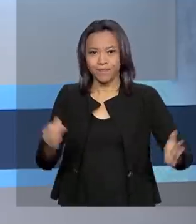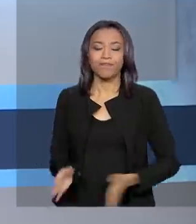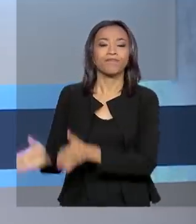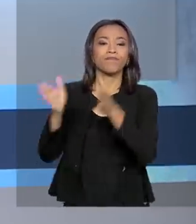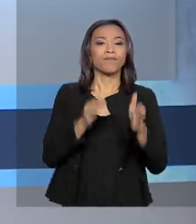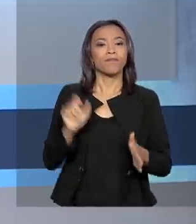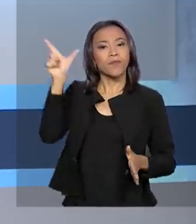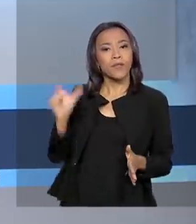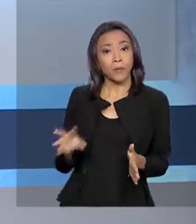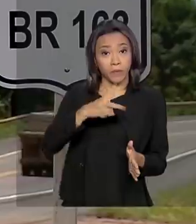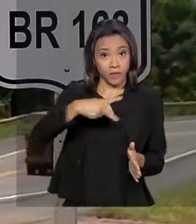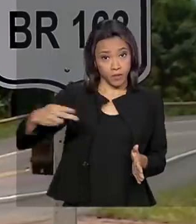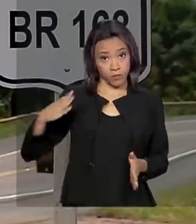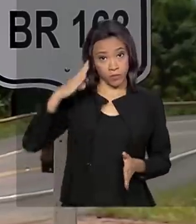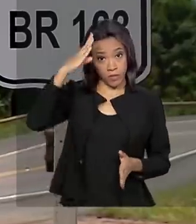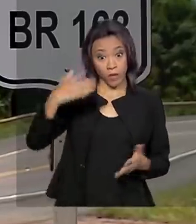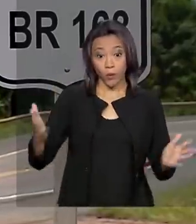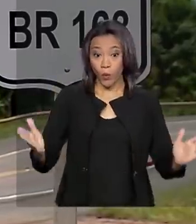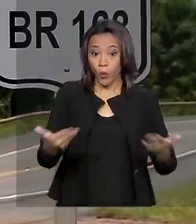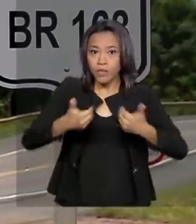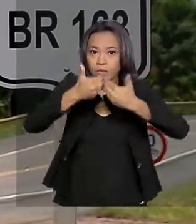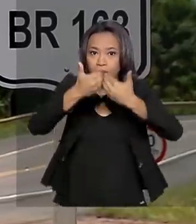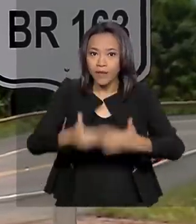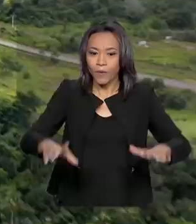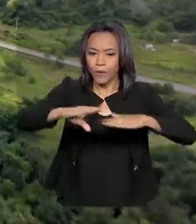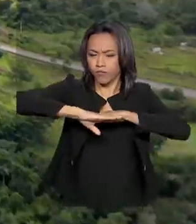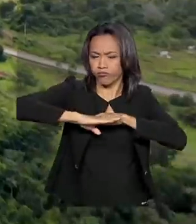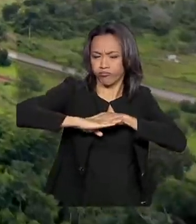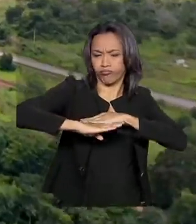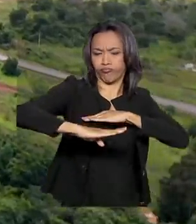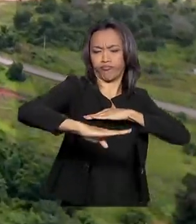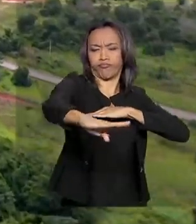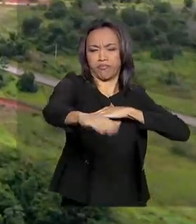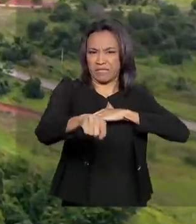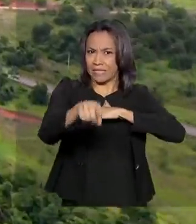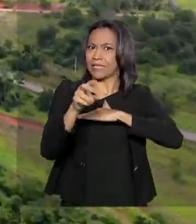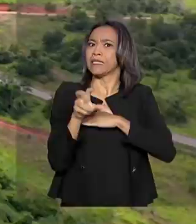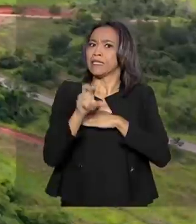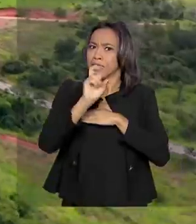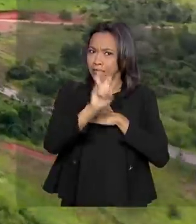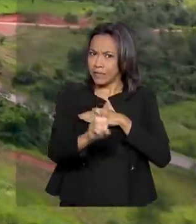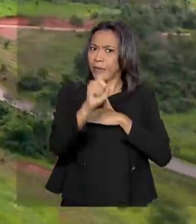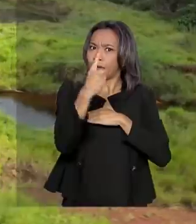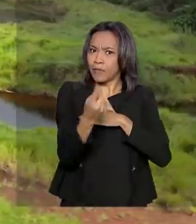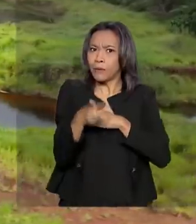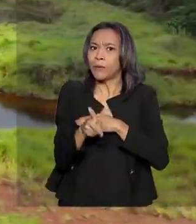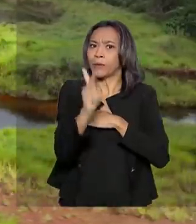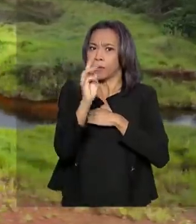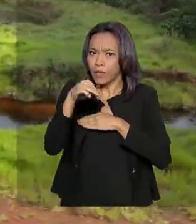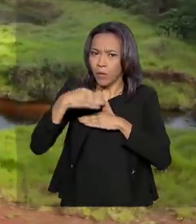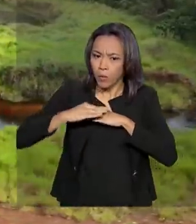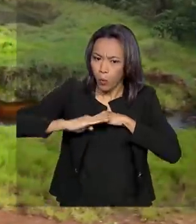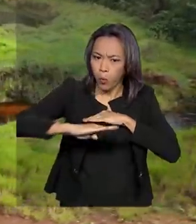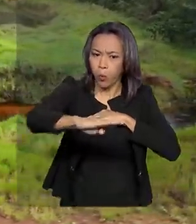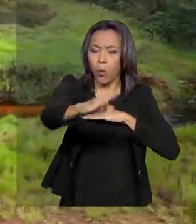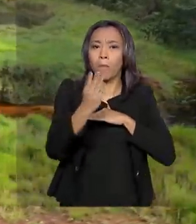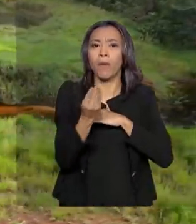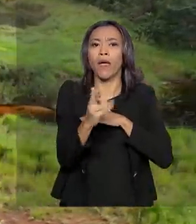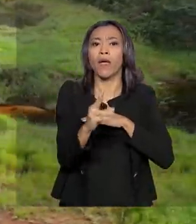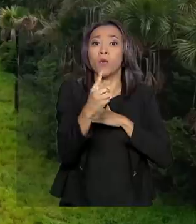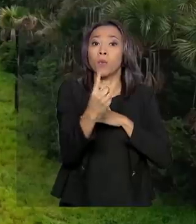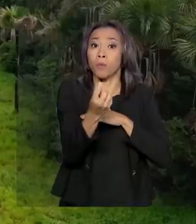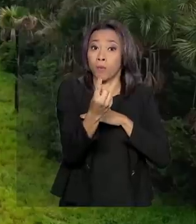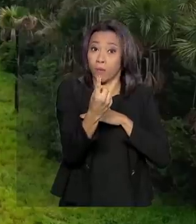Presidente Jair Bolsonaro inaugura hoje a pavimentação dos últimos 51 quilômetros da BR-163 no Pará.